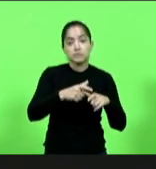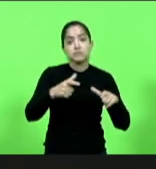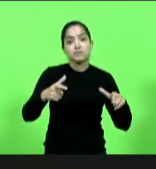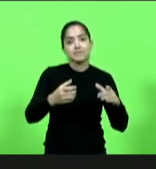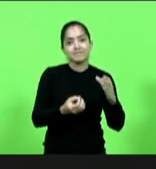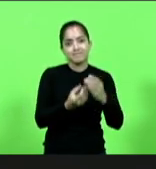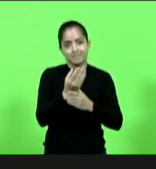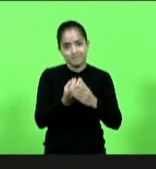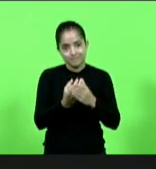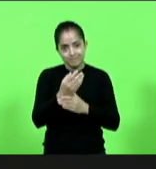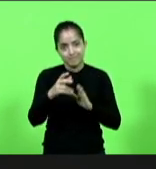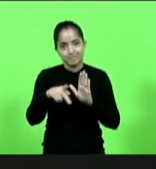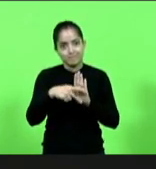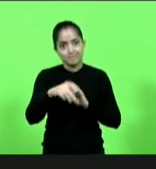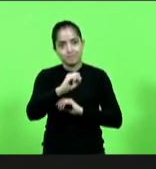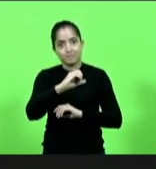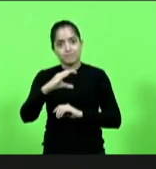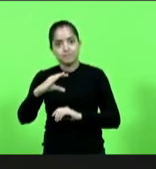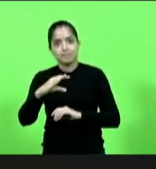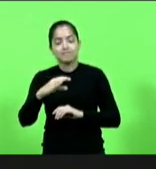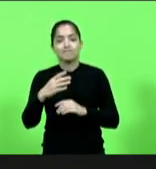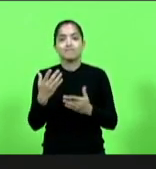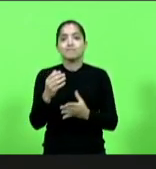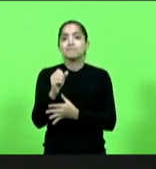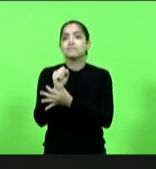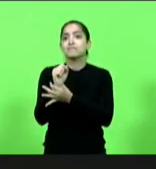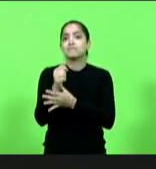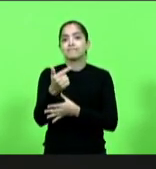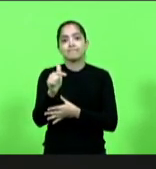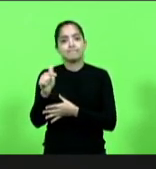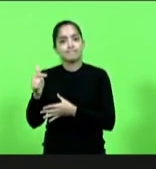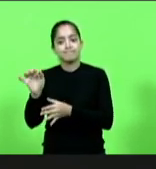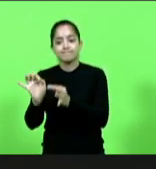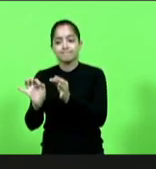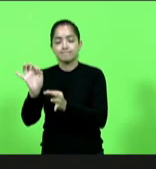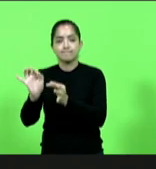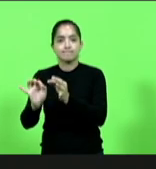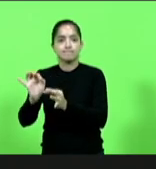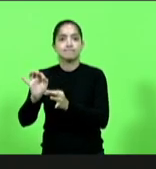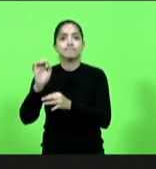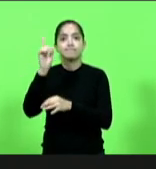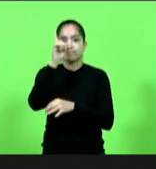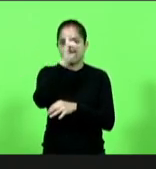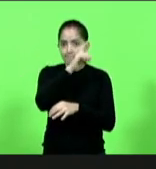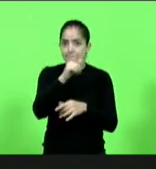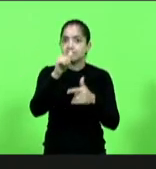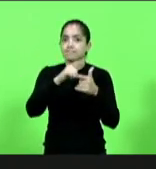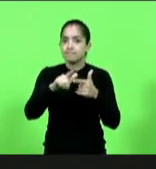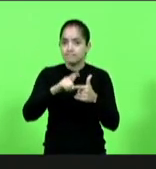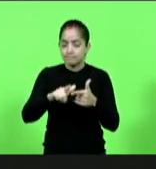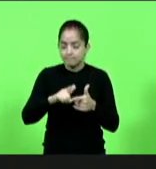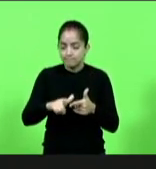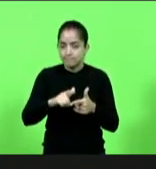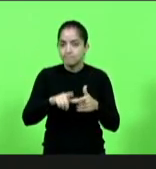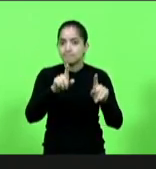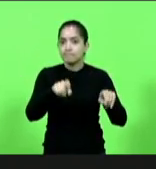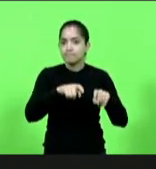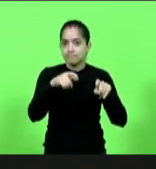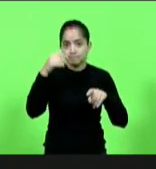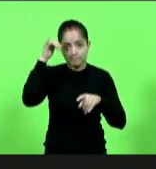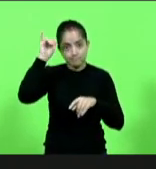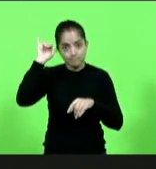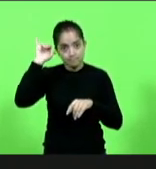catarinenses por gerar uma insegurança jurídica e sérios problemas, especialmente para a agropecuária do nosso estado,